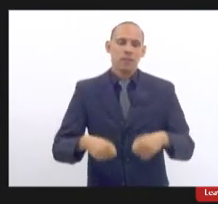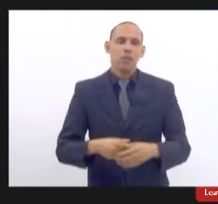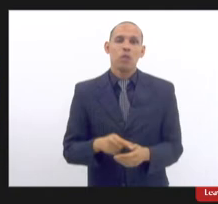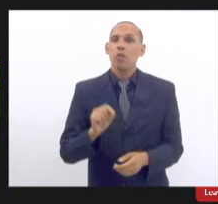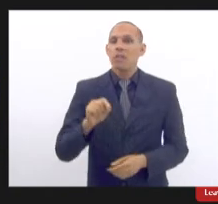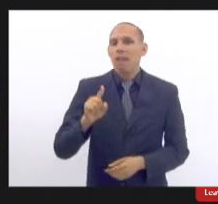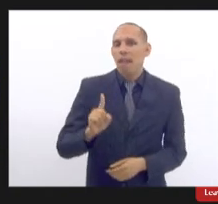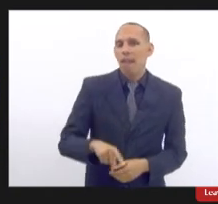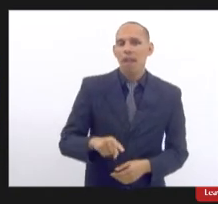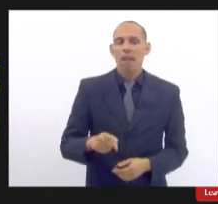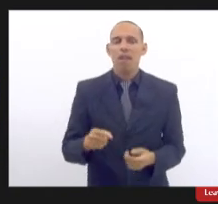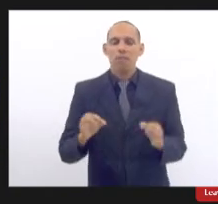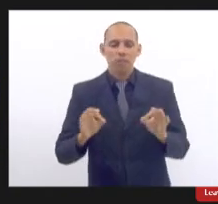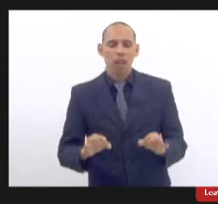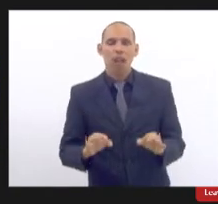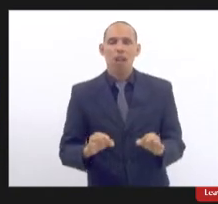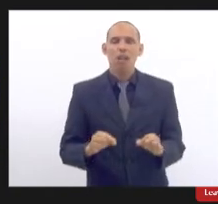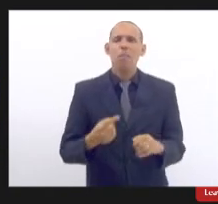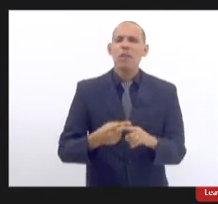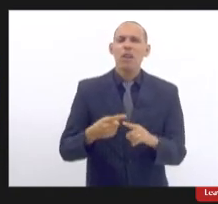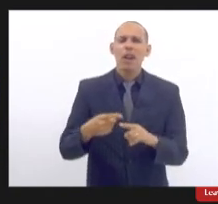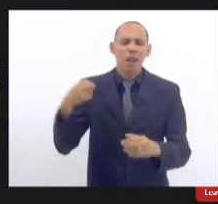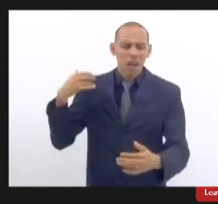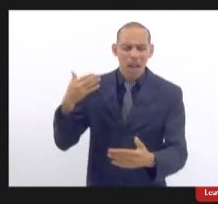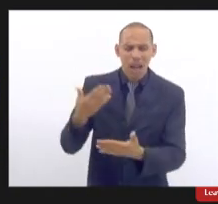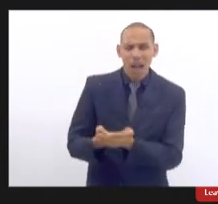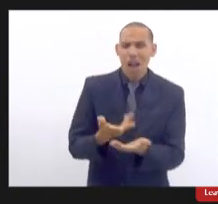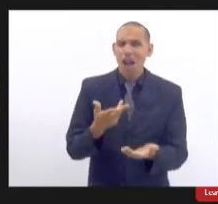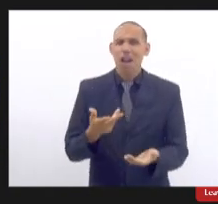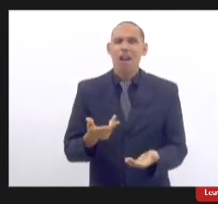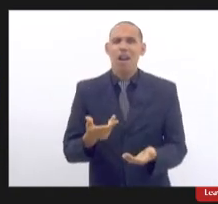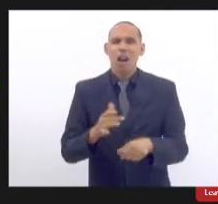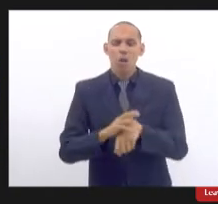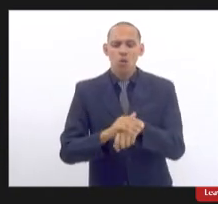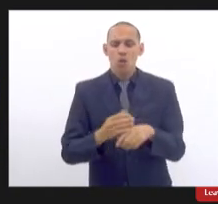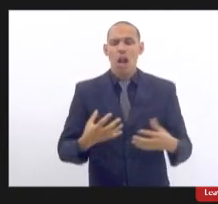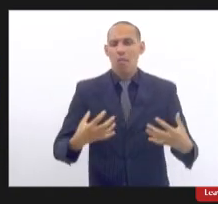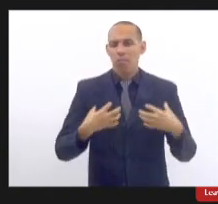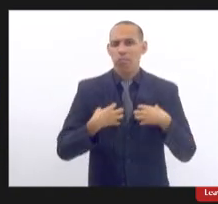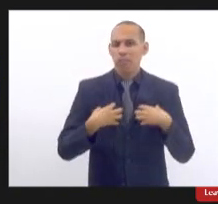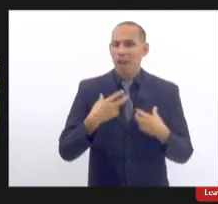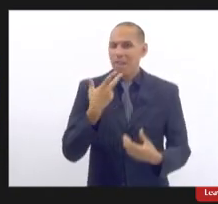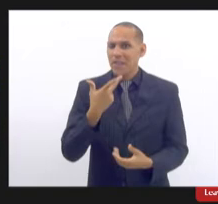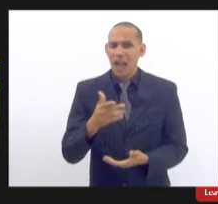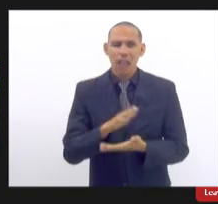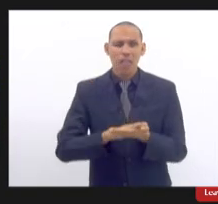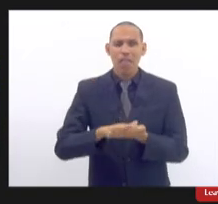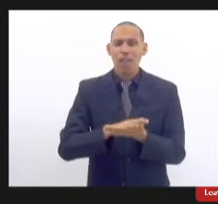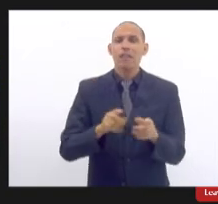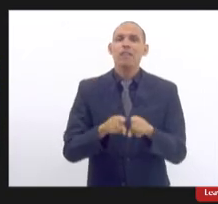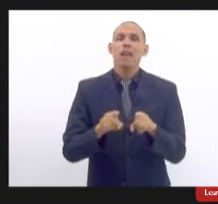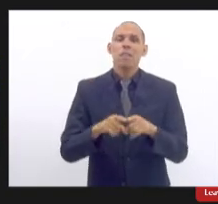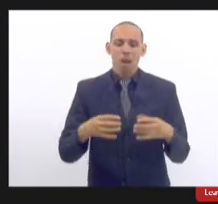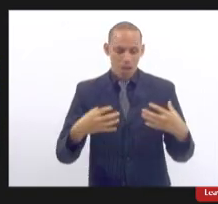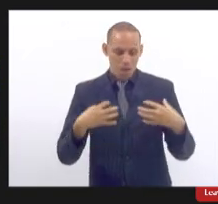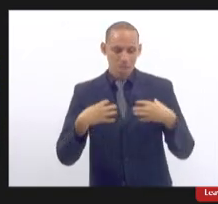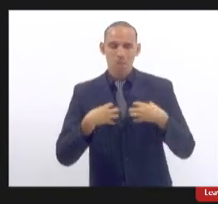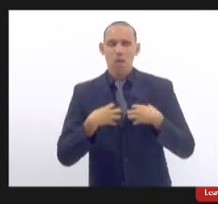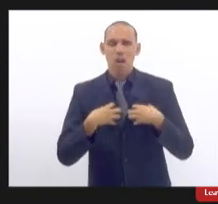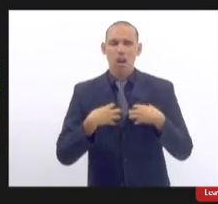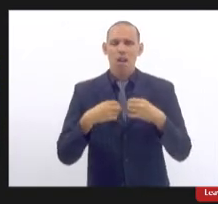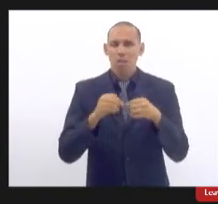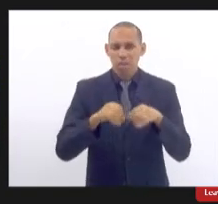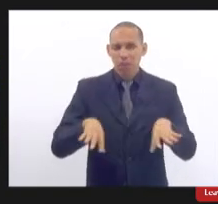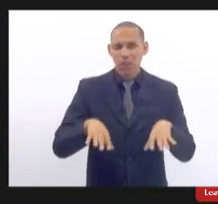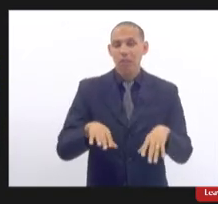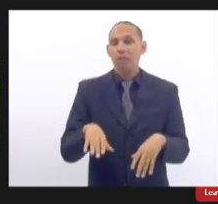recomendado depois de tanto tempo negando a doença do silicone e os prejuízos causados pelas próteses não dá